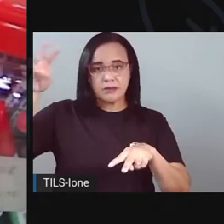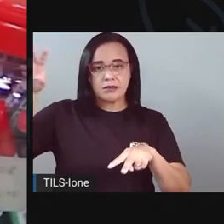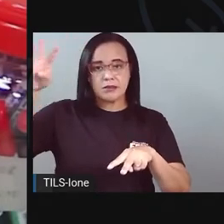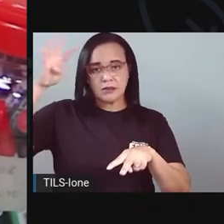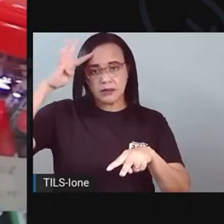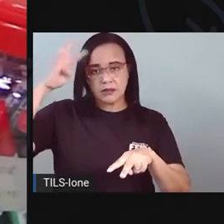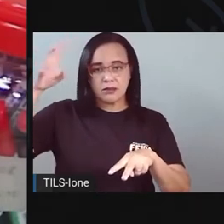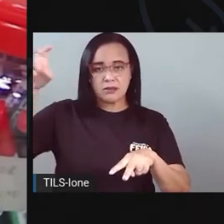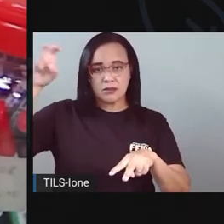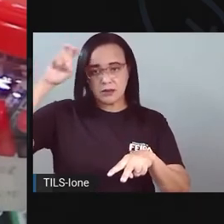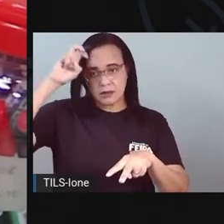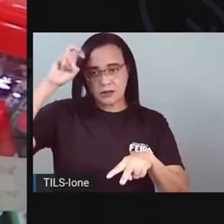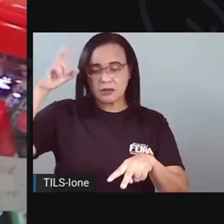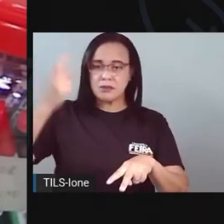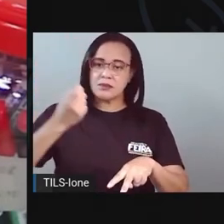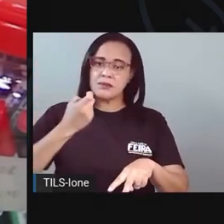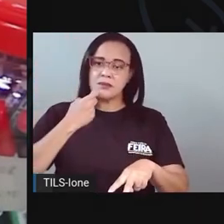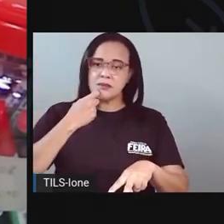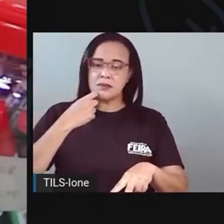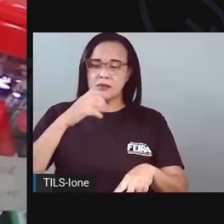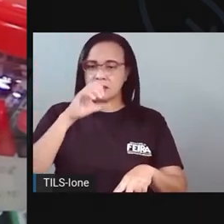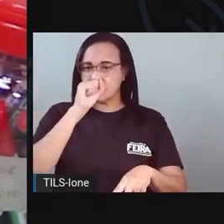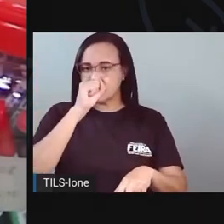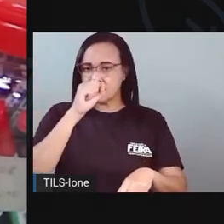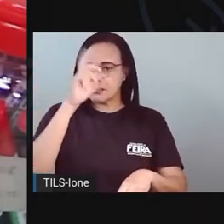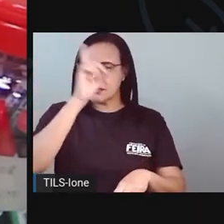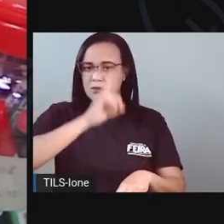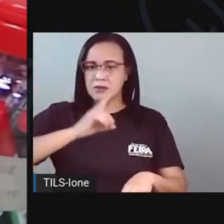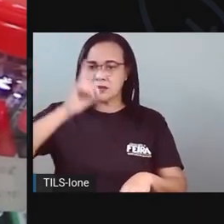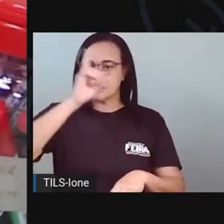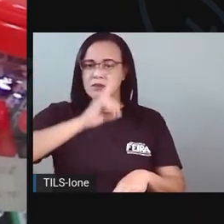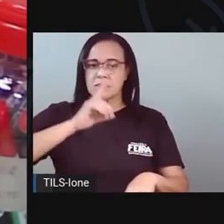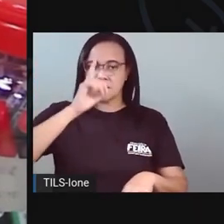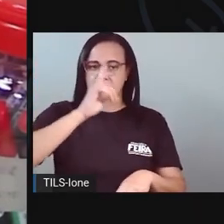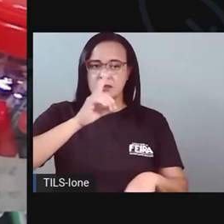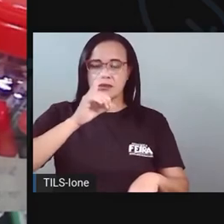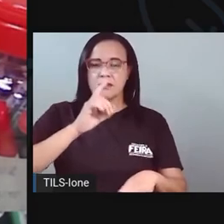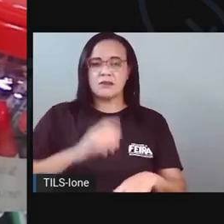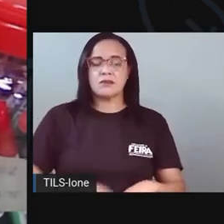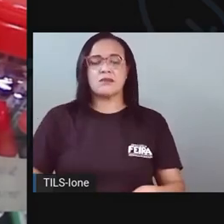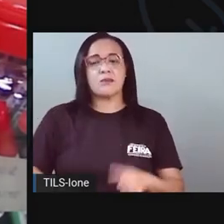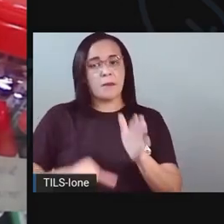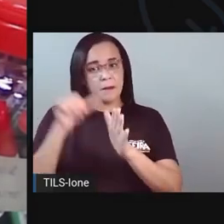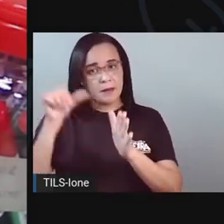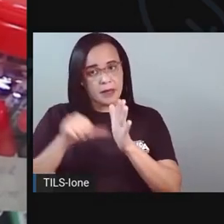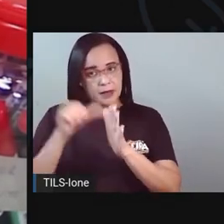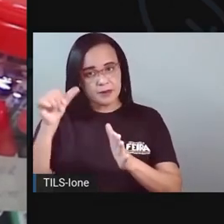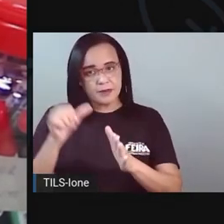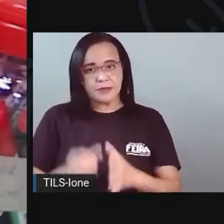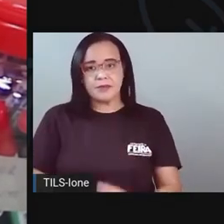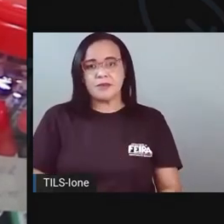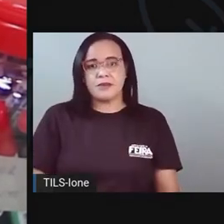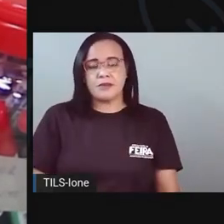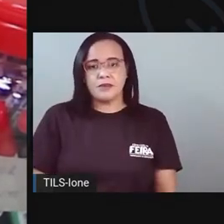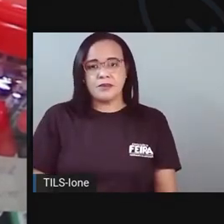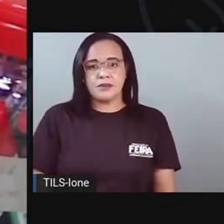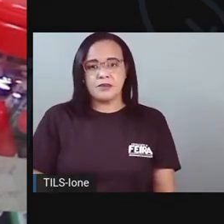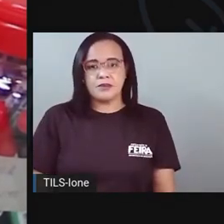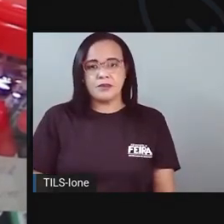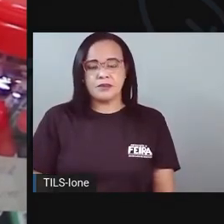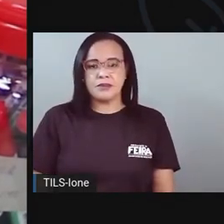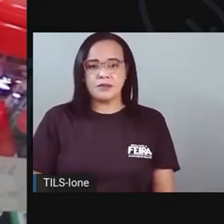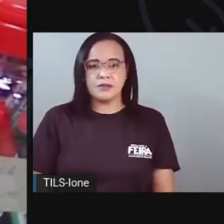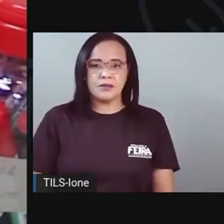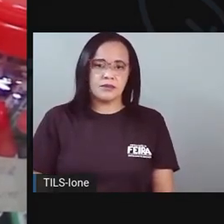Ó, separadinho. Vou cortar aqui, dobrei, para ficar bem bonitinho. A Pro vai tirar esse material de colorir para não ficar na frente. Vou colocar aqui,